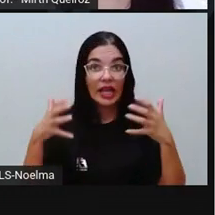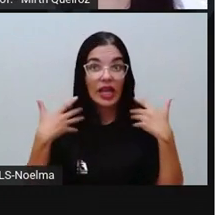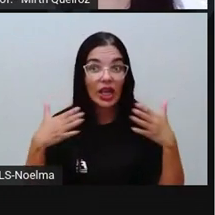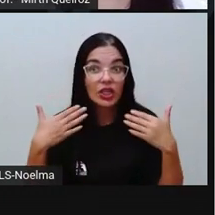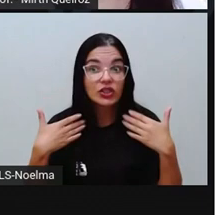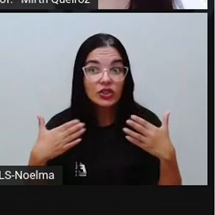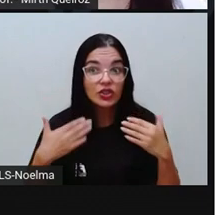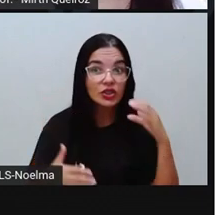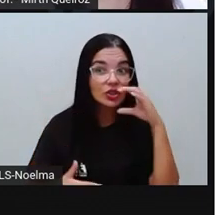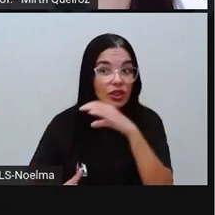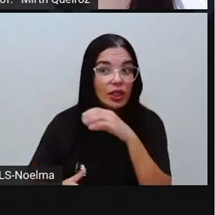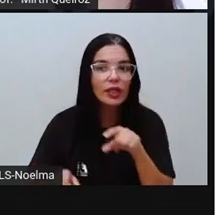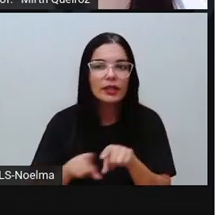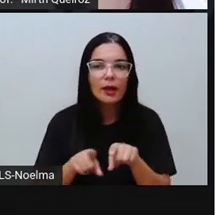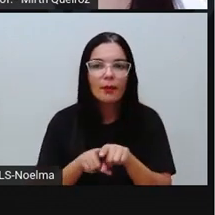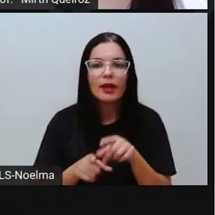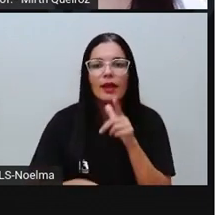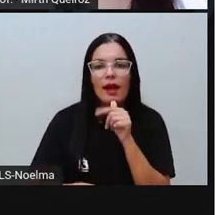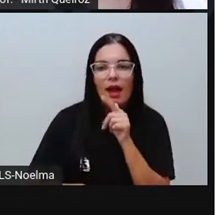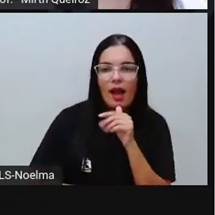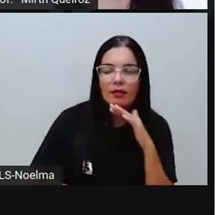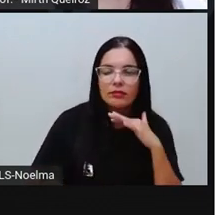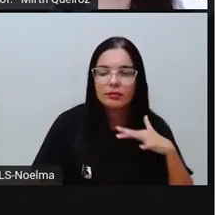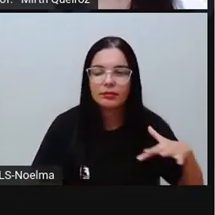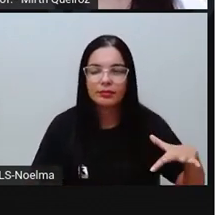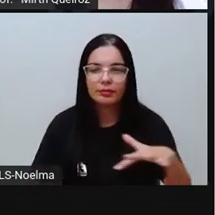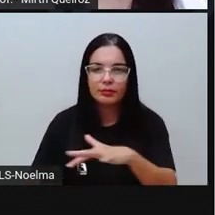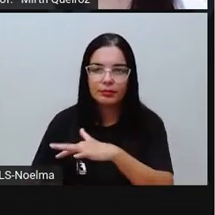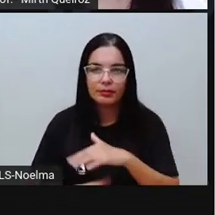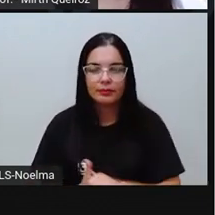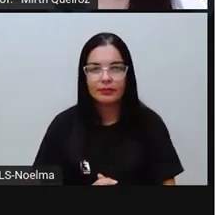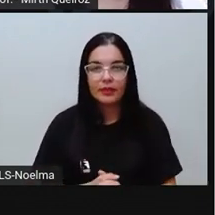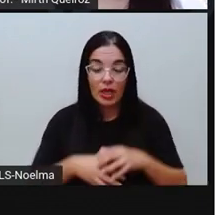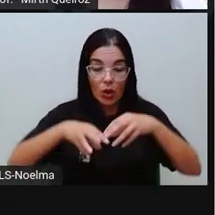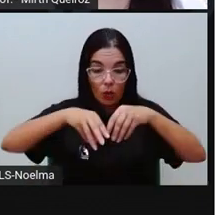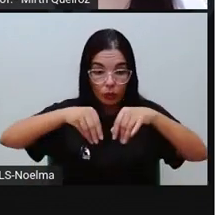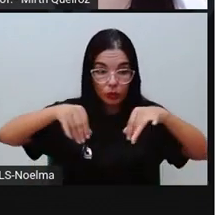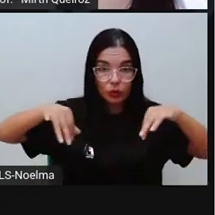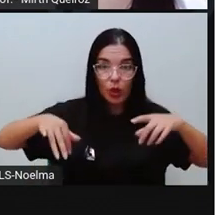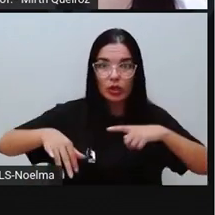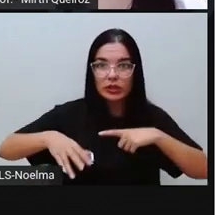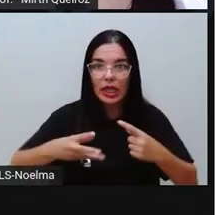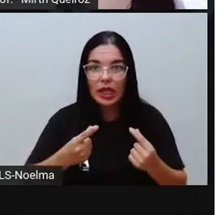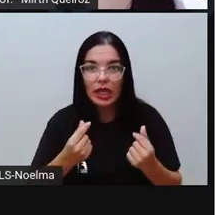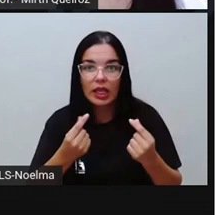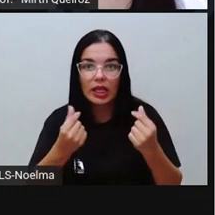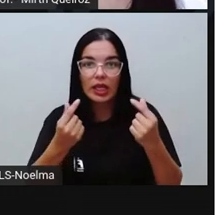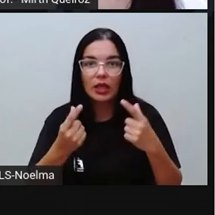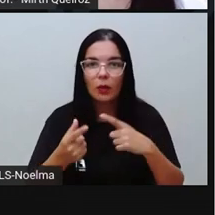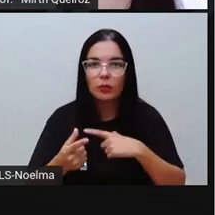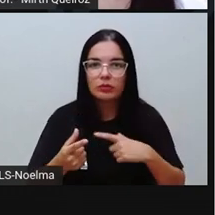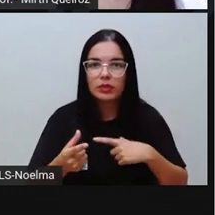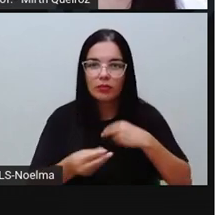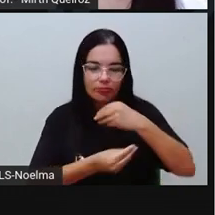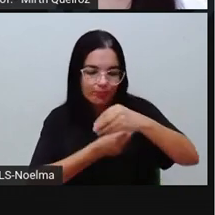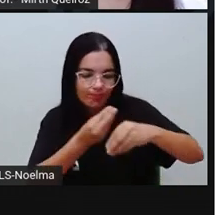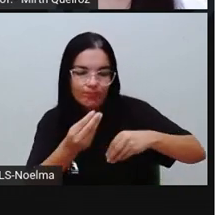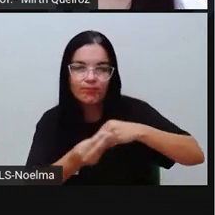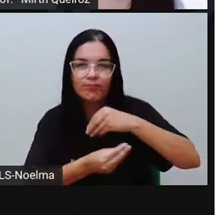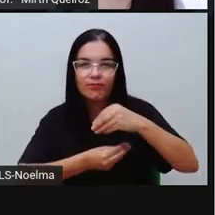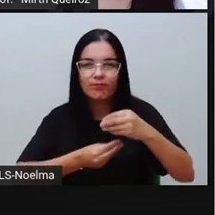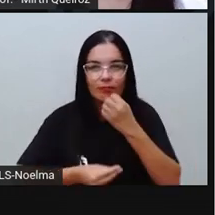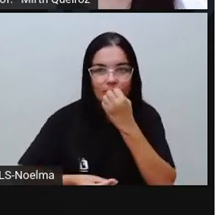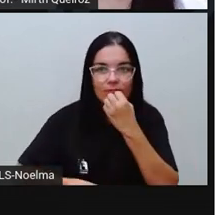solo vai ser rico e apresenta grande ciclagem de nutrientes. No entanto, a redução da